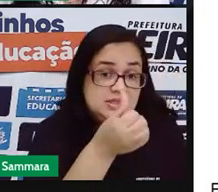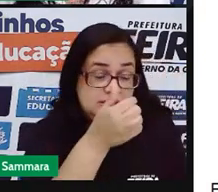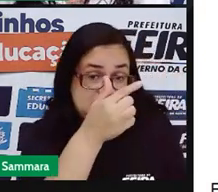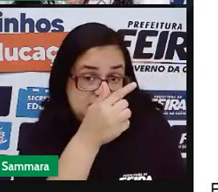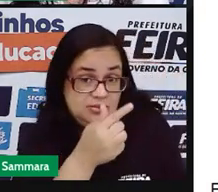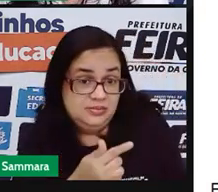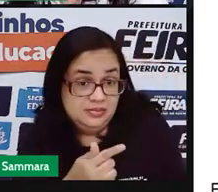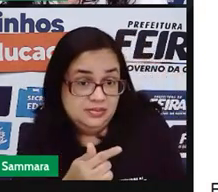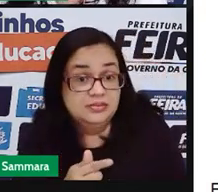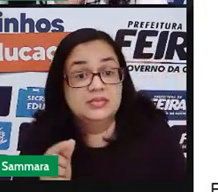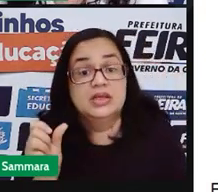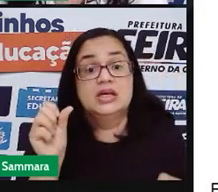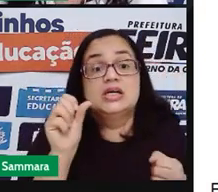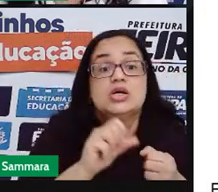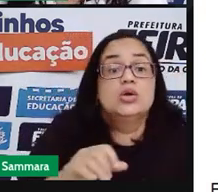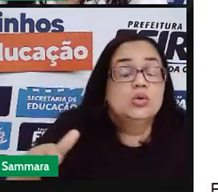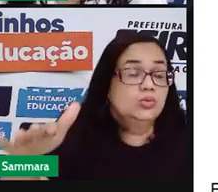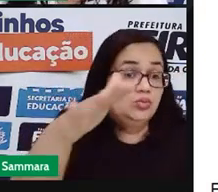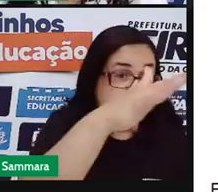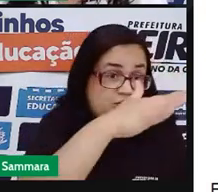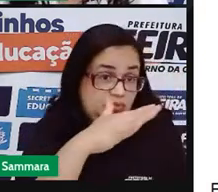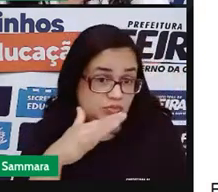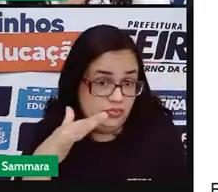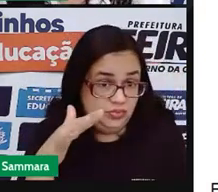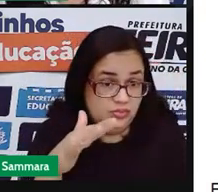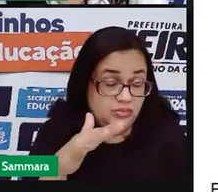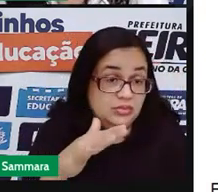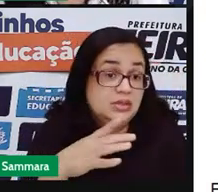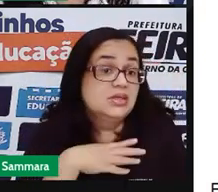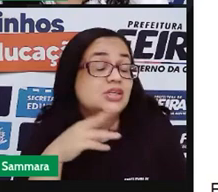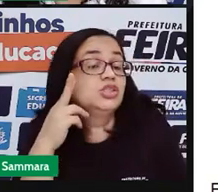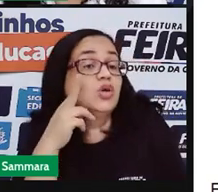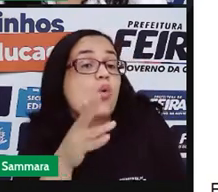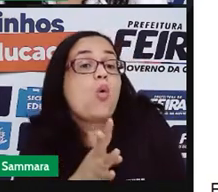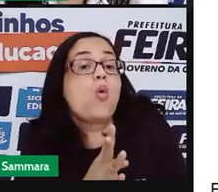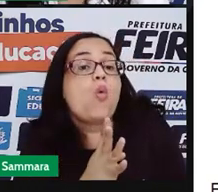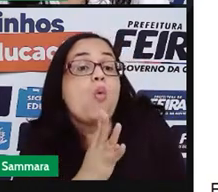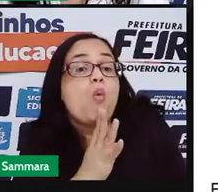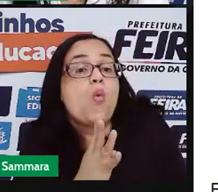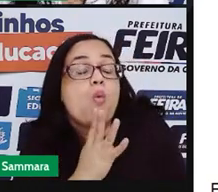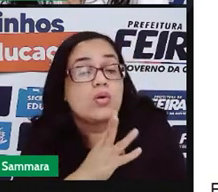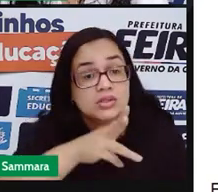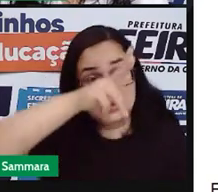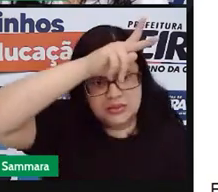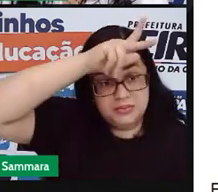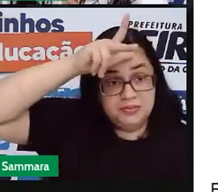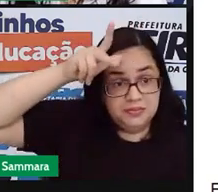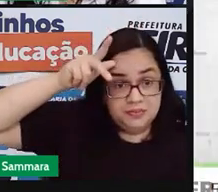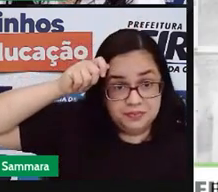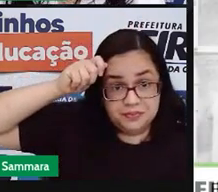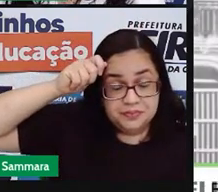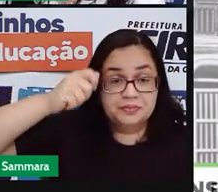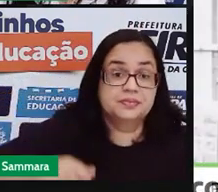eram realizadas no Paço Municipal, que você conhece como prefeitura.